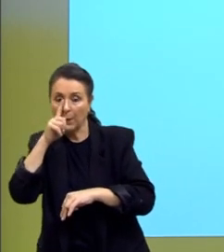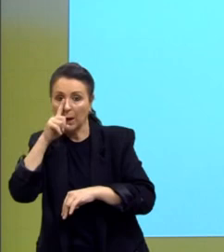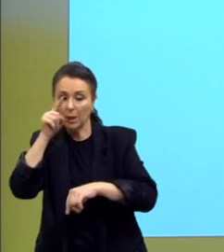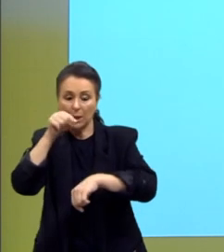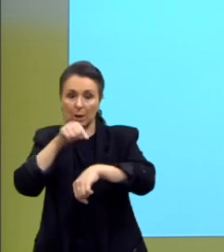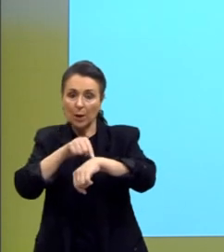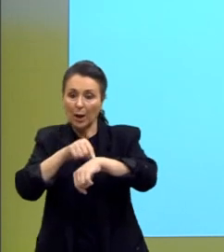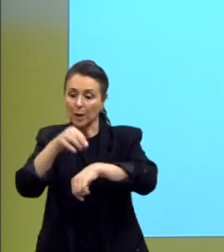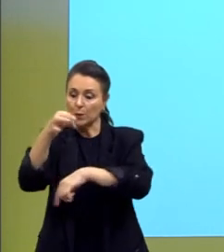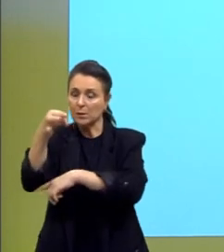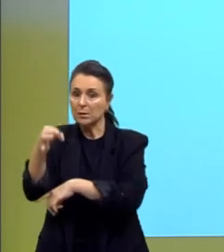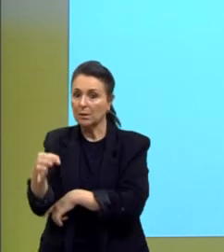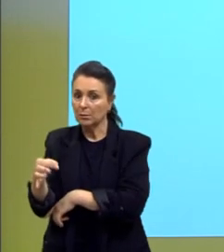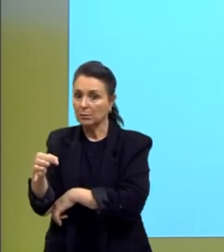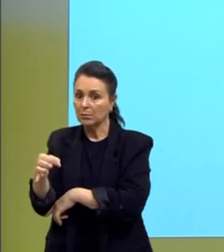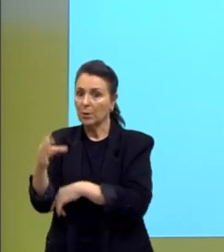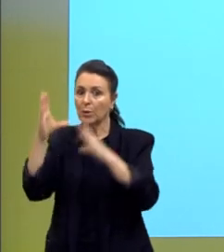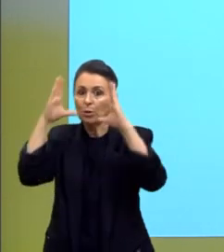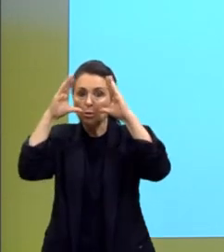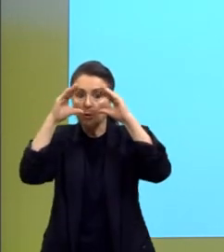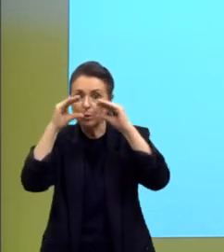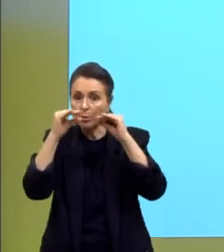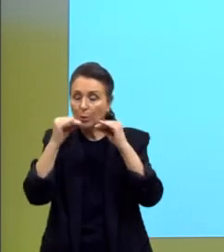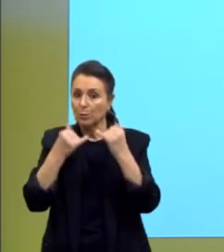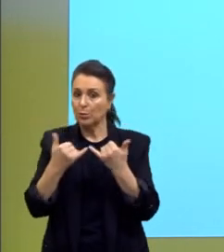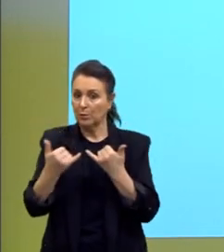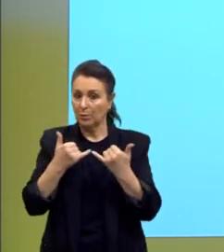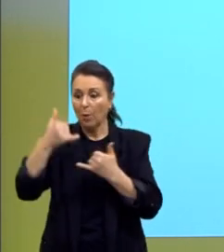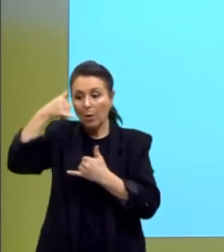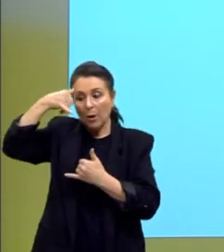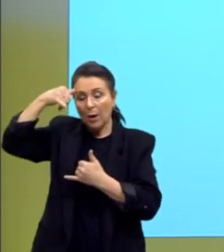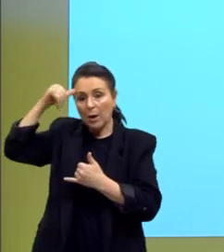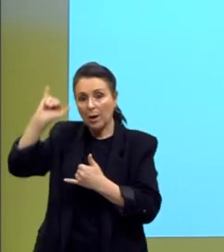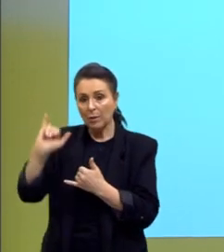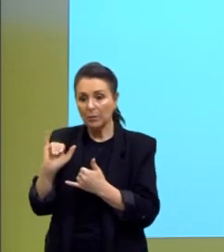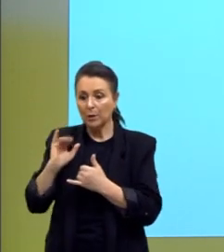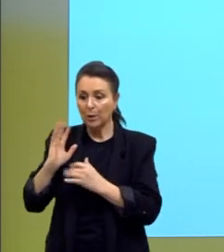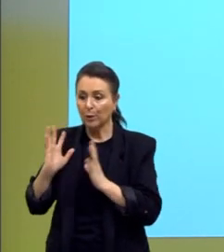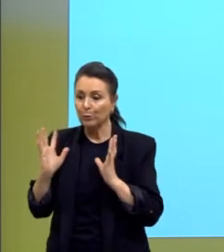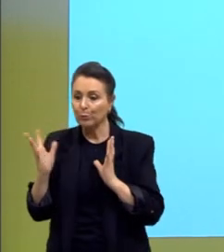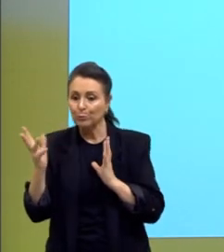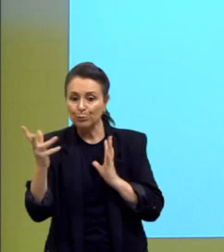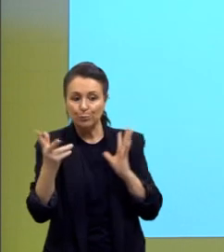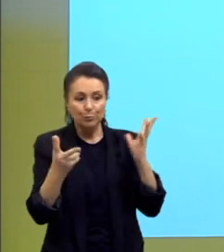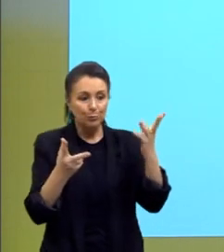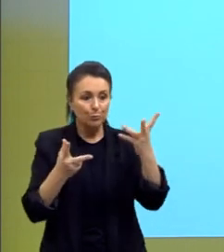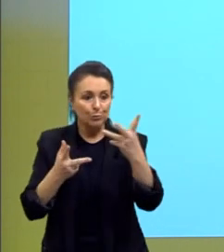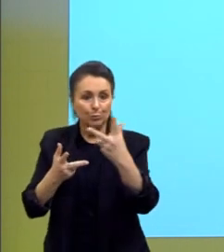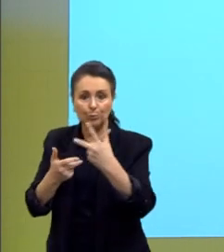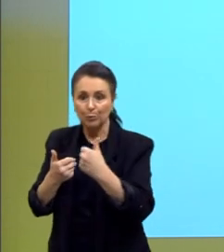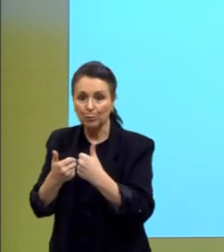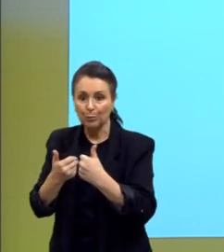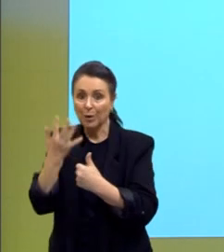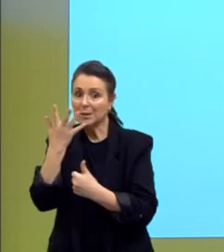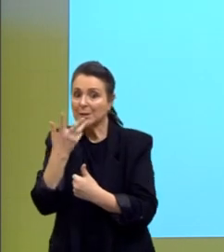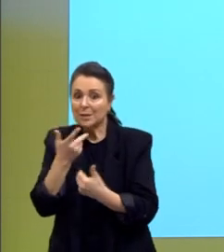mais adequados, à noite, por exemplo, evitando-se o consumo excessivo dos anúncios pelas crianças.